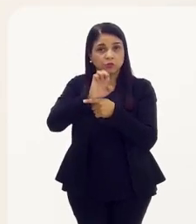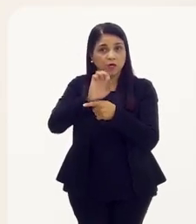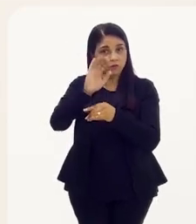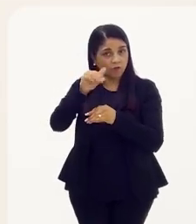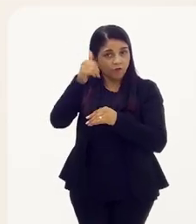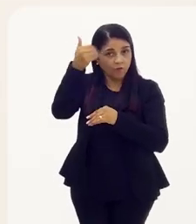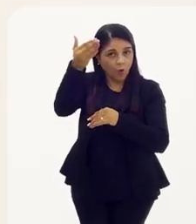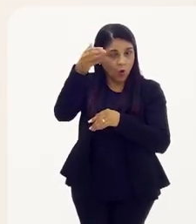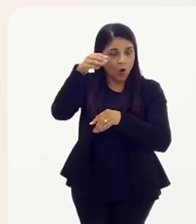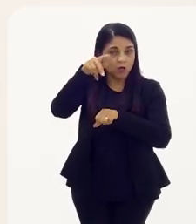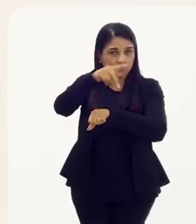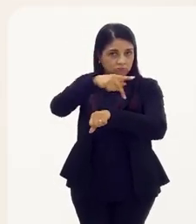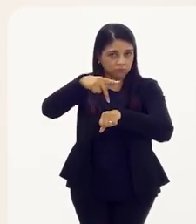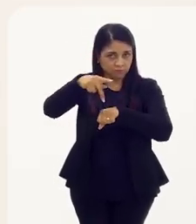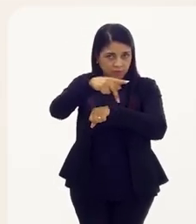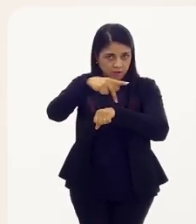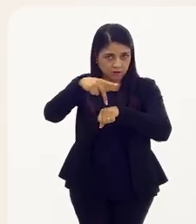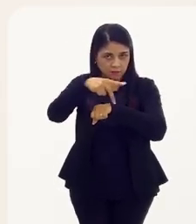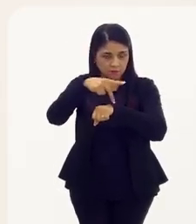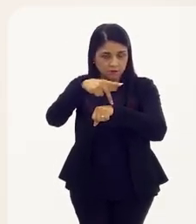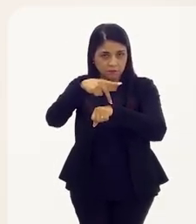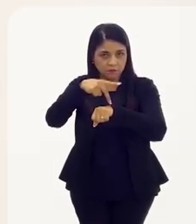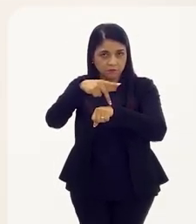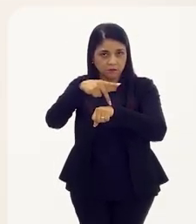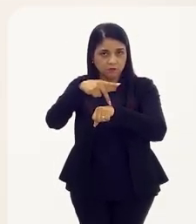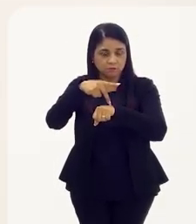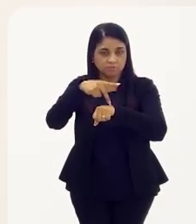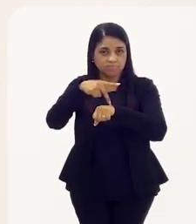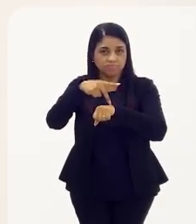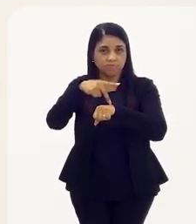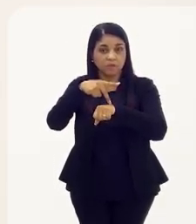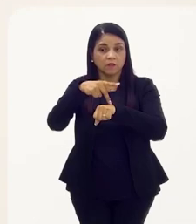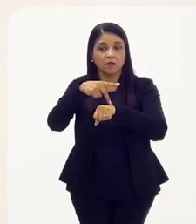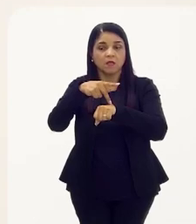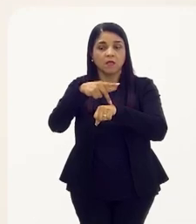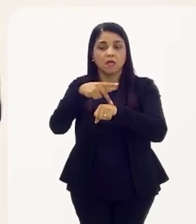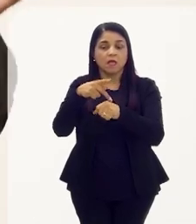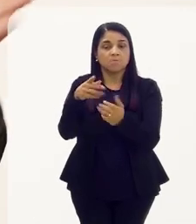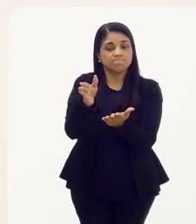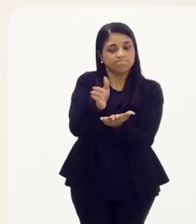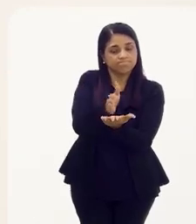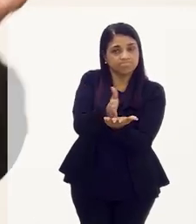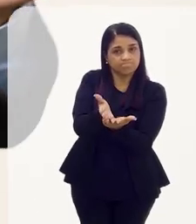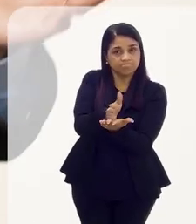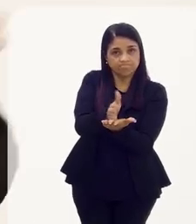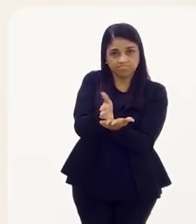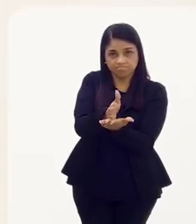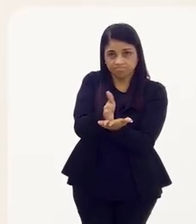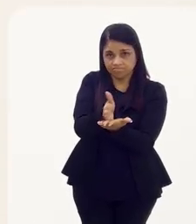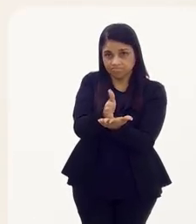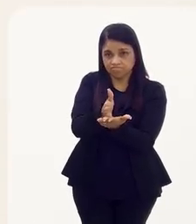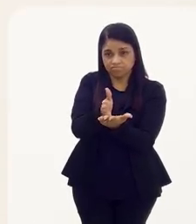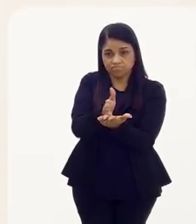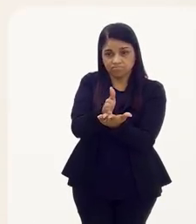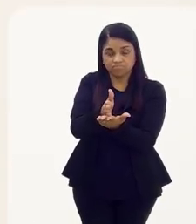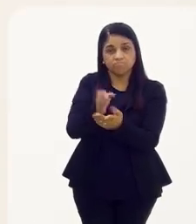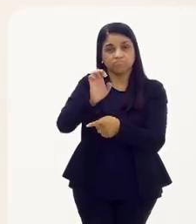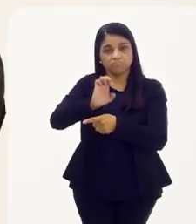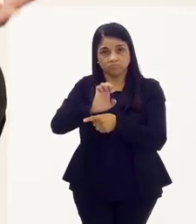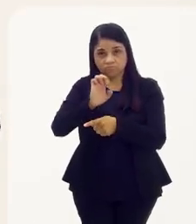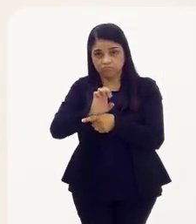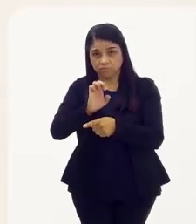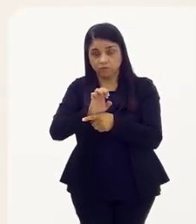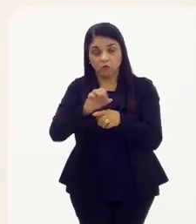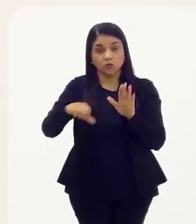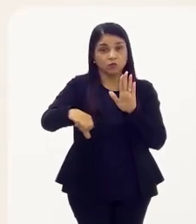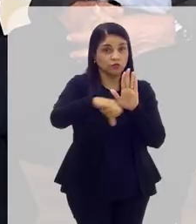internacional, que fuja aos limites daquele Estado, o deputado colocou, por exemplo, já um caso concreto